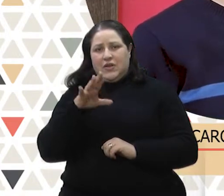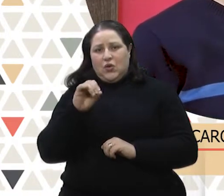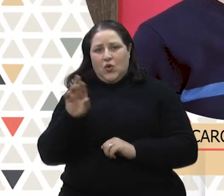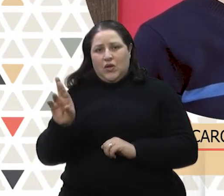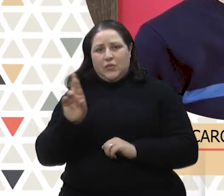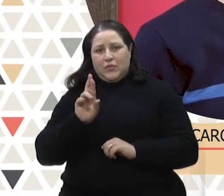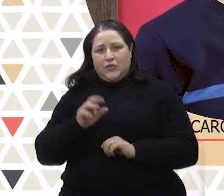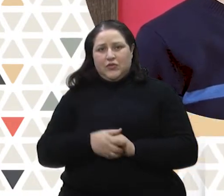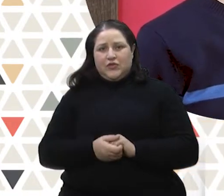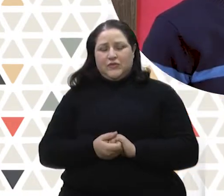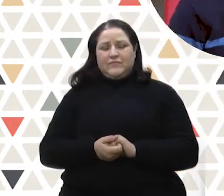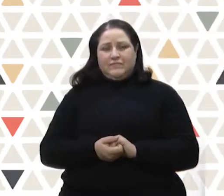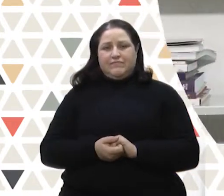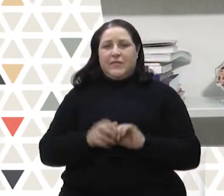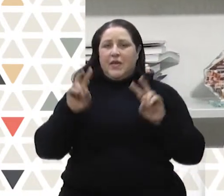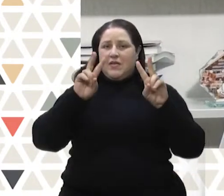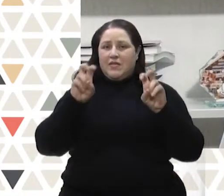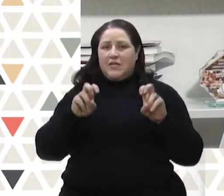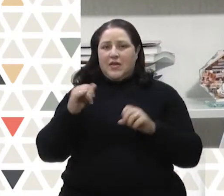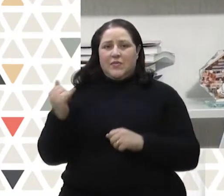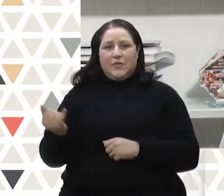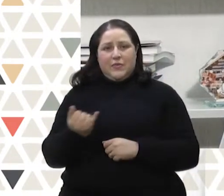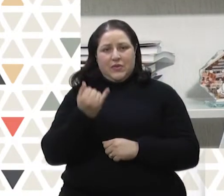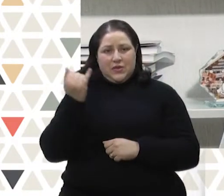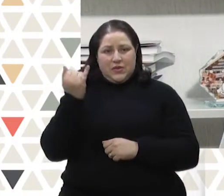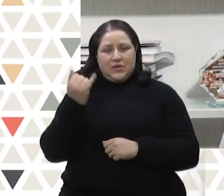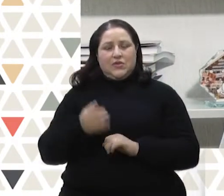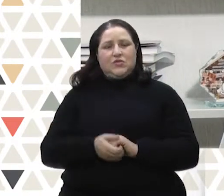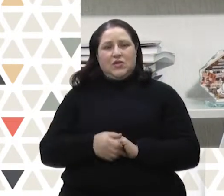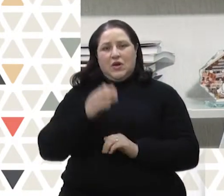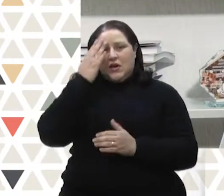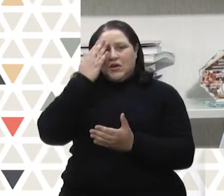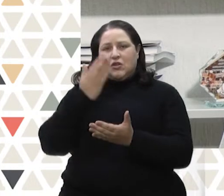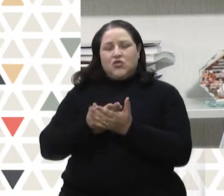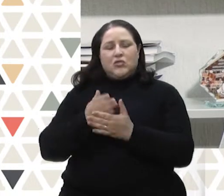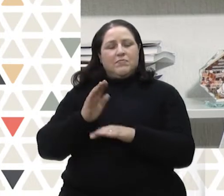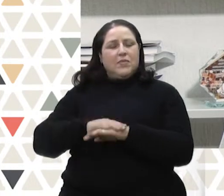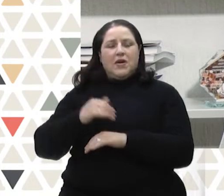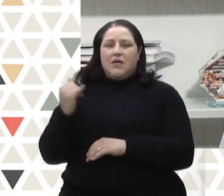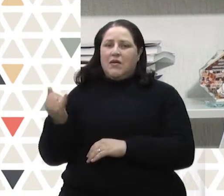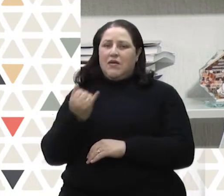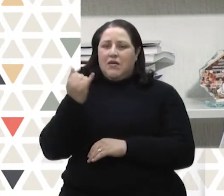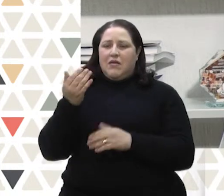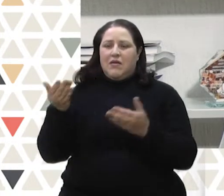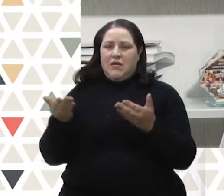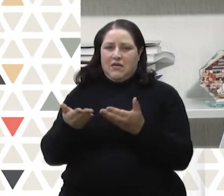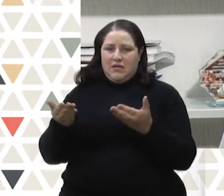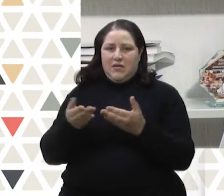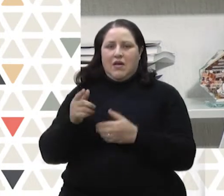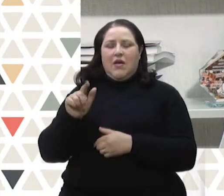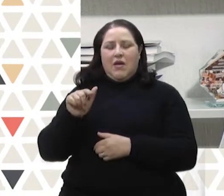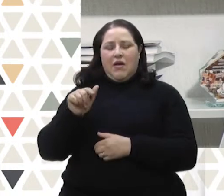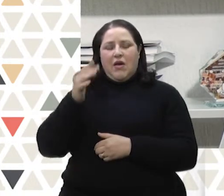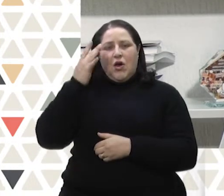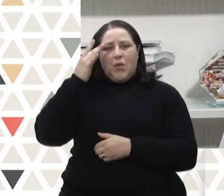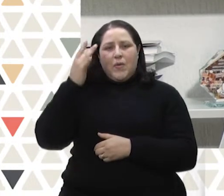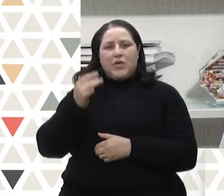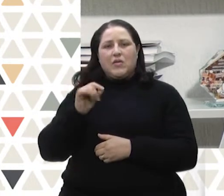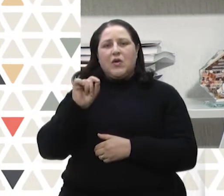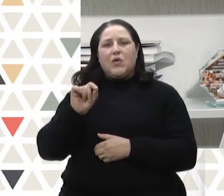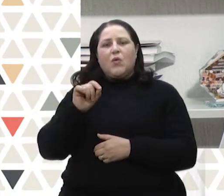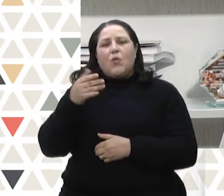responde. Né, professor? Um tema muito importante e acredito que mais importante ainda nos dias de hoje é